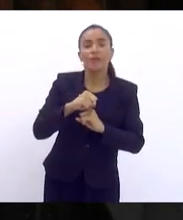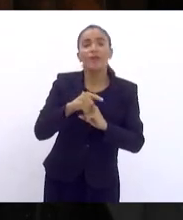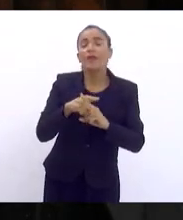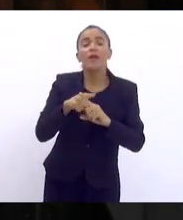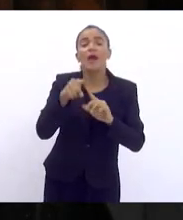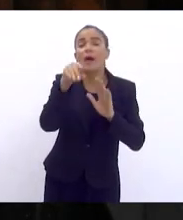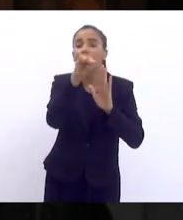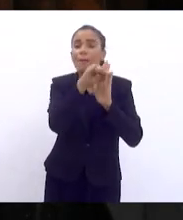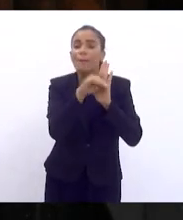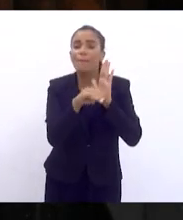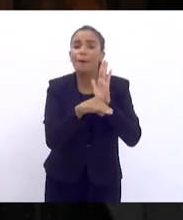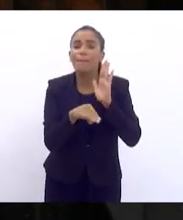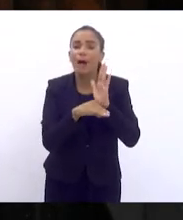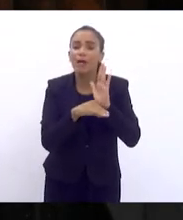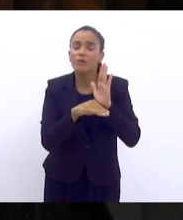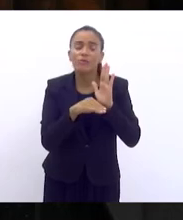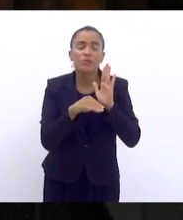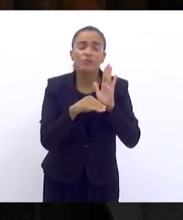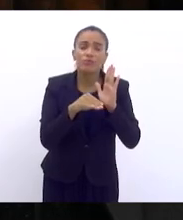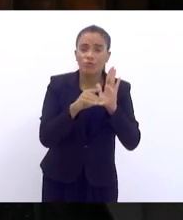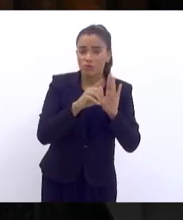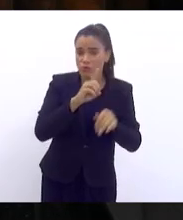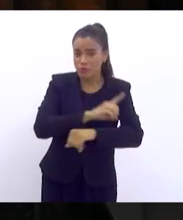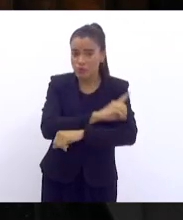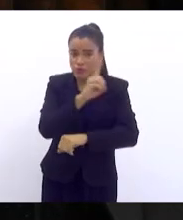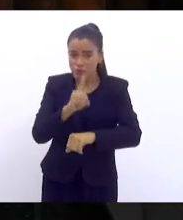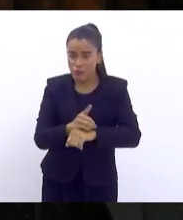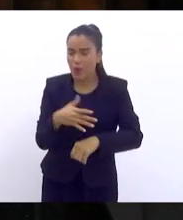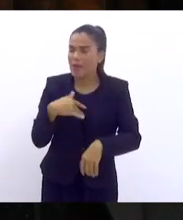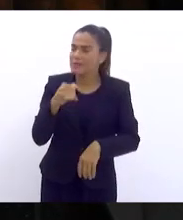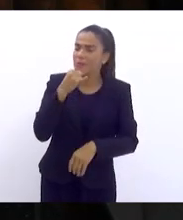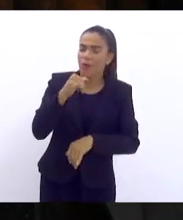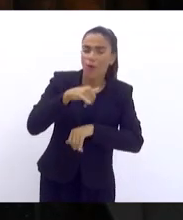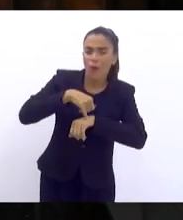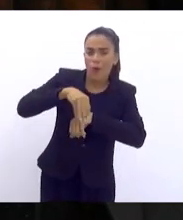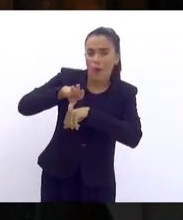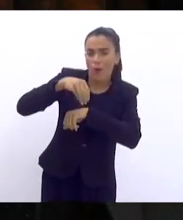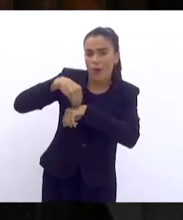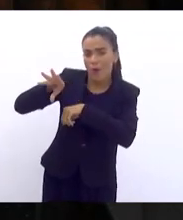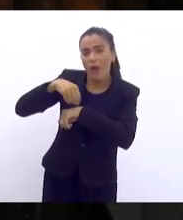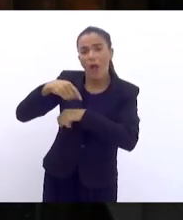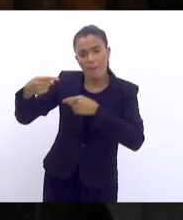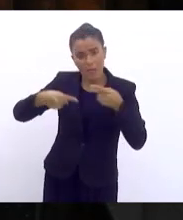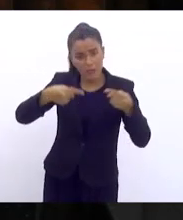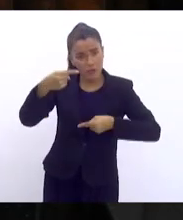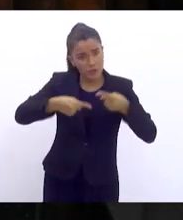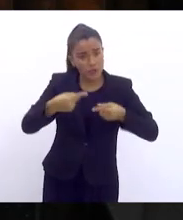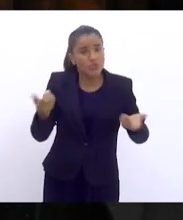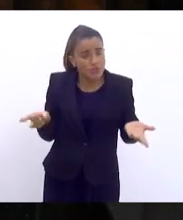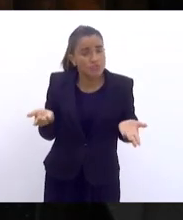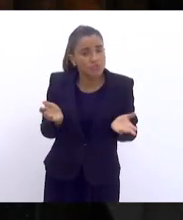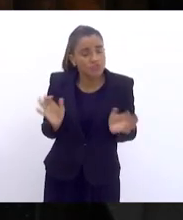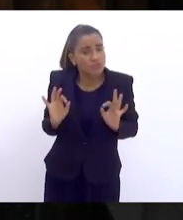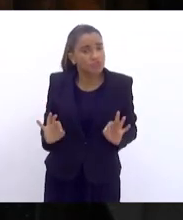dia, a não ser eventuais comunicações, é para você discutir a ordem do dia.